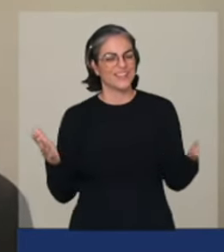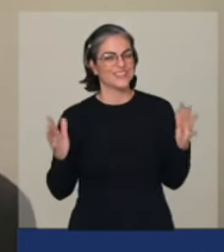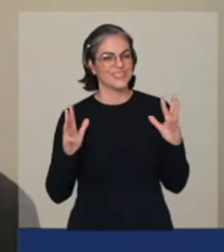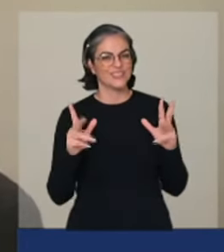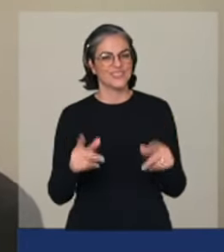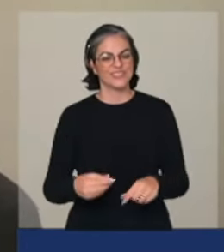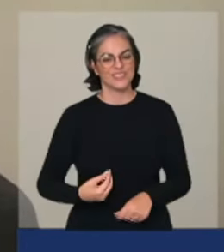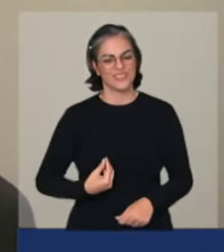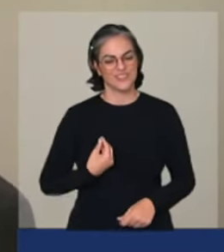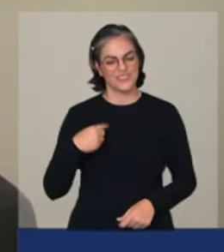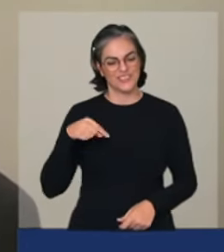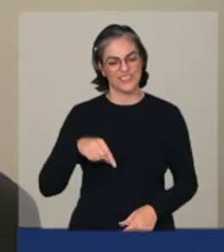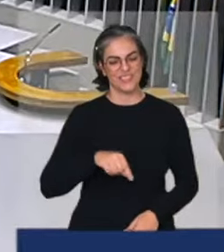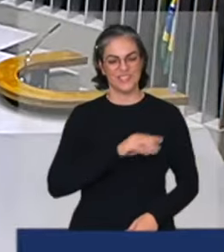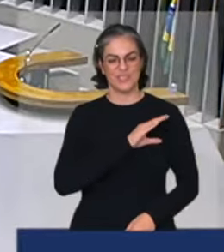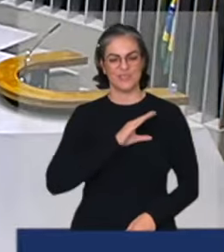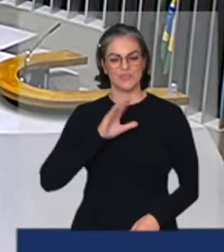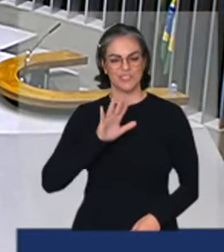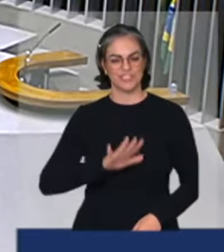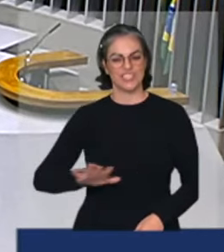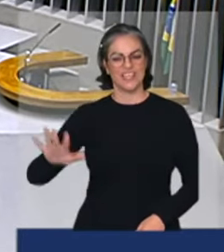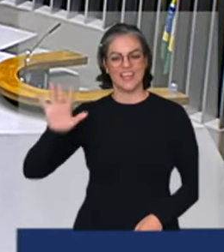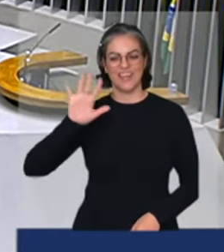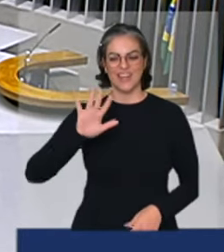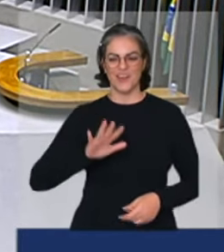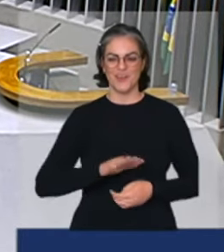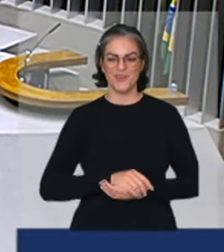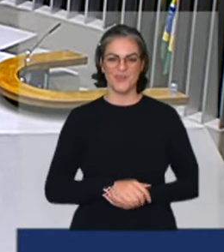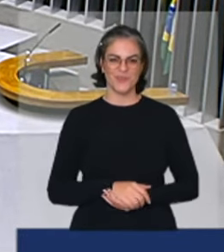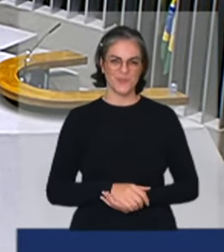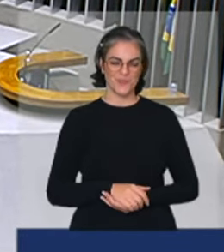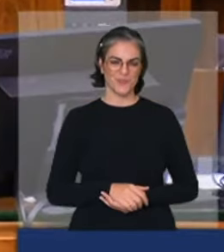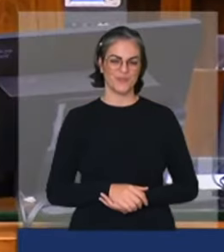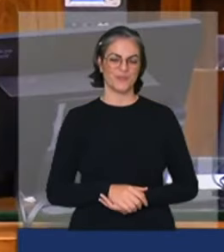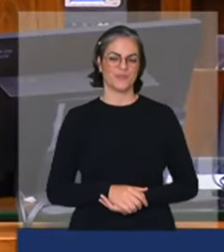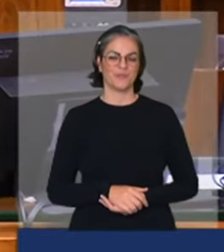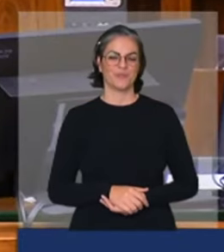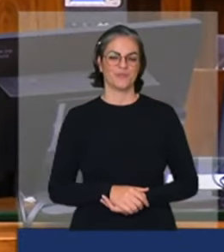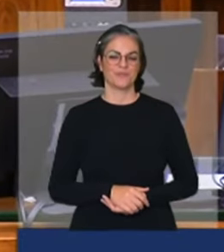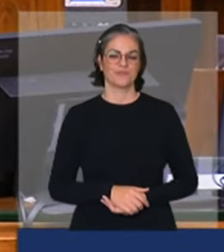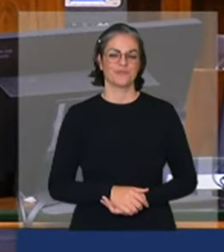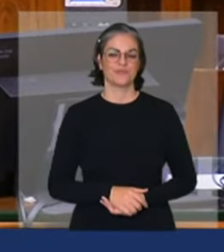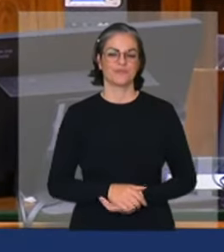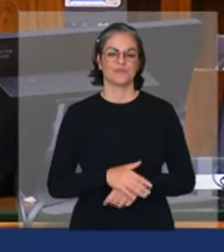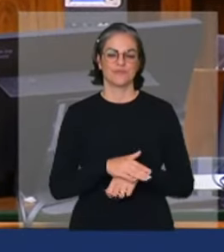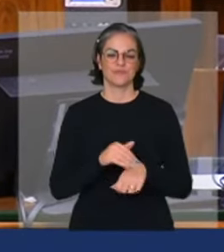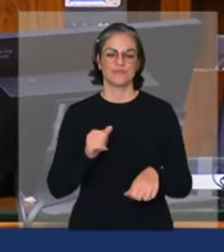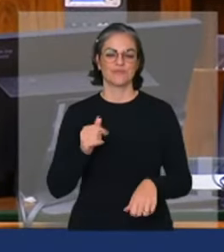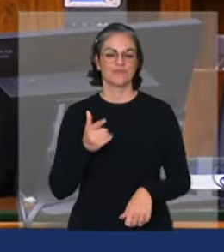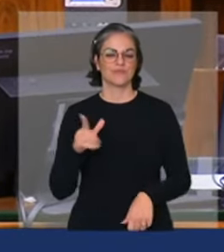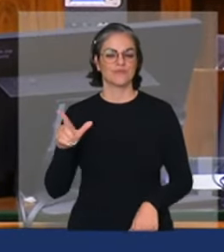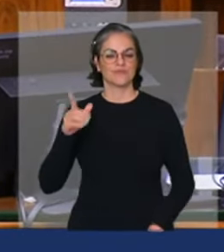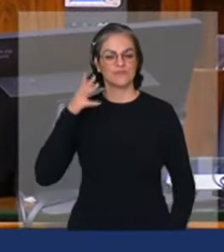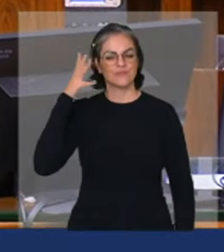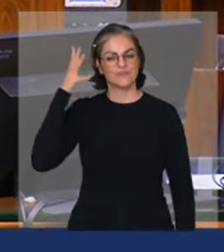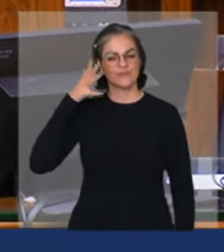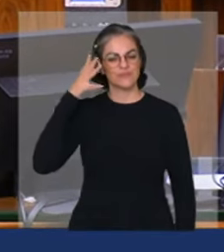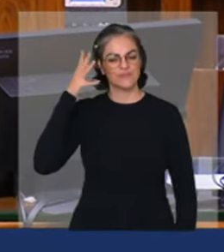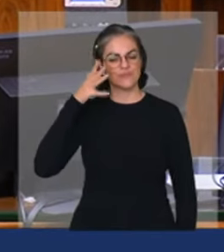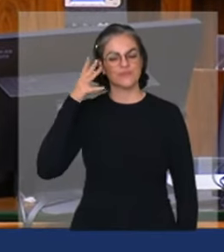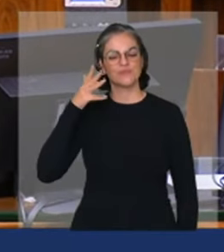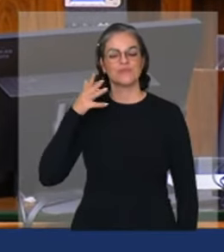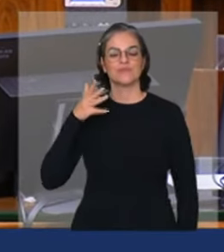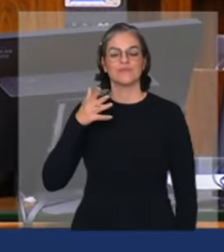comissão geral muito obrigado deputado Pedro e vamos ouvir vamos agora o colega deputado da assistência técnica da extensão rural